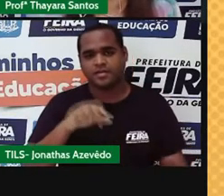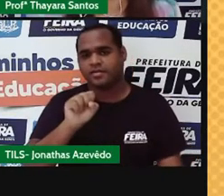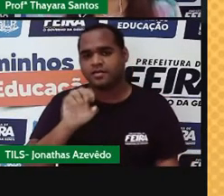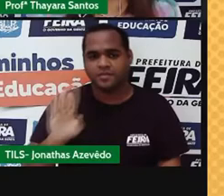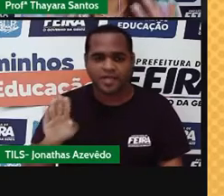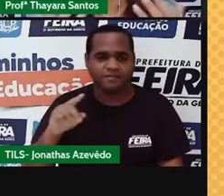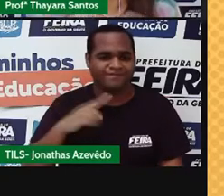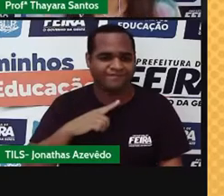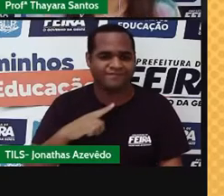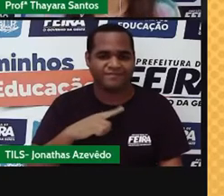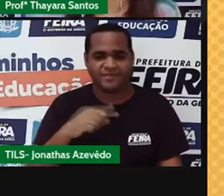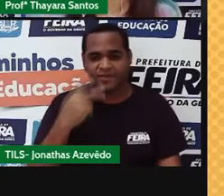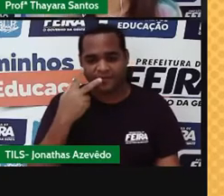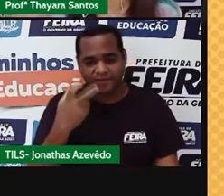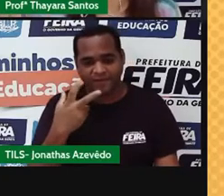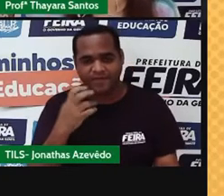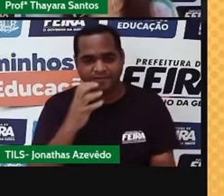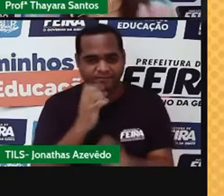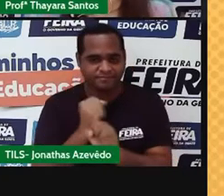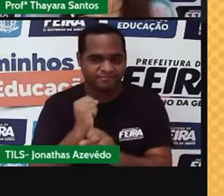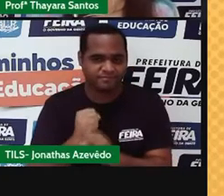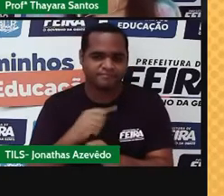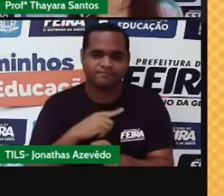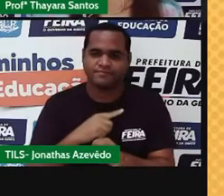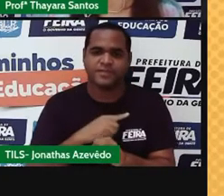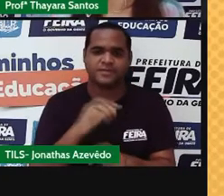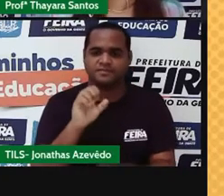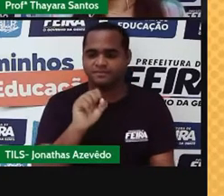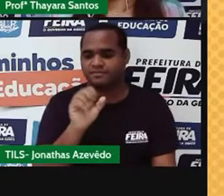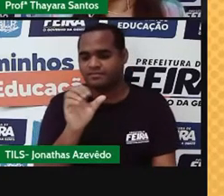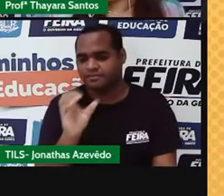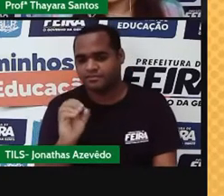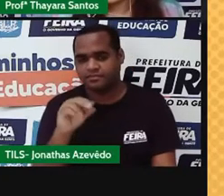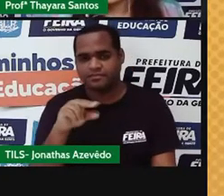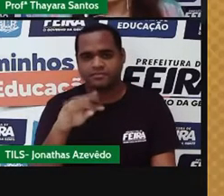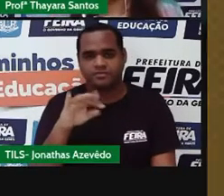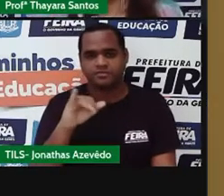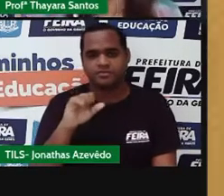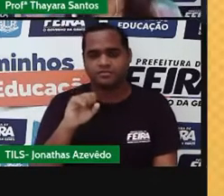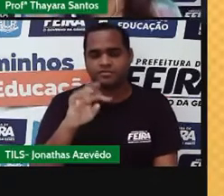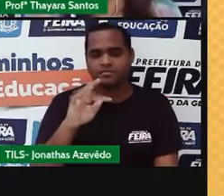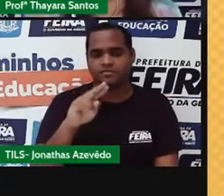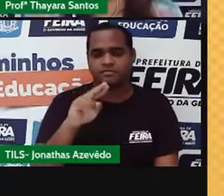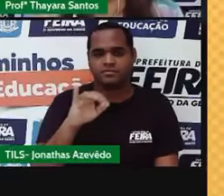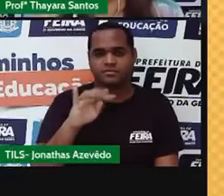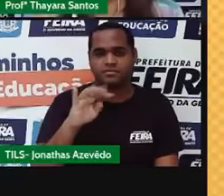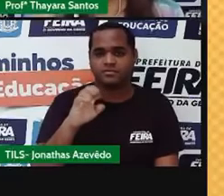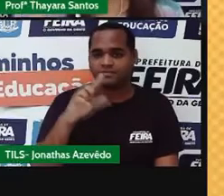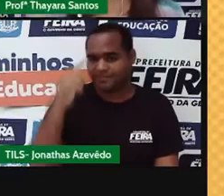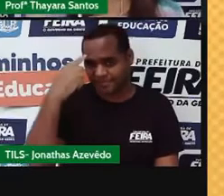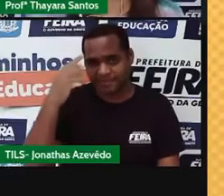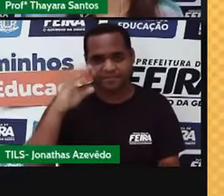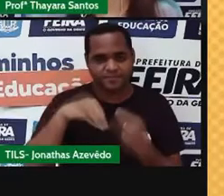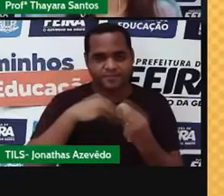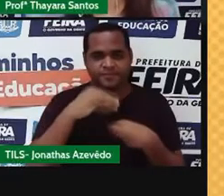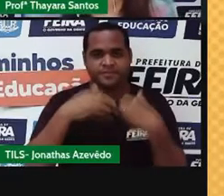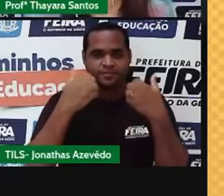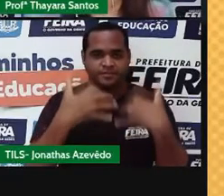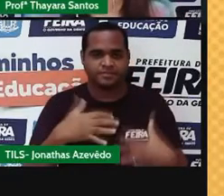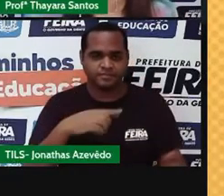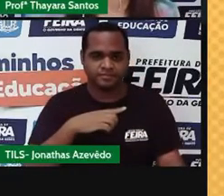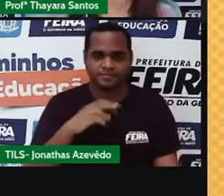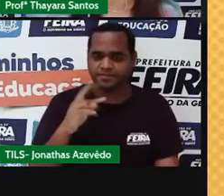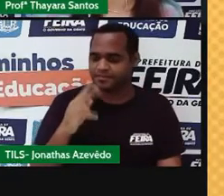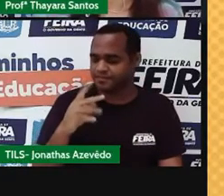juntas e cada uma delas passa a ser um constituinte daquela mistura. E essas misturas também